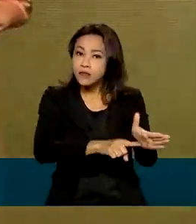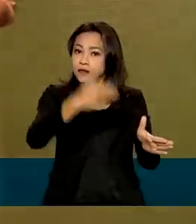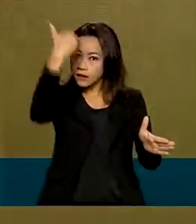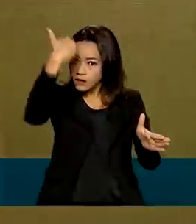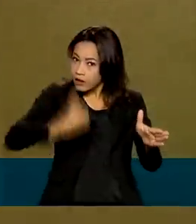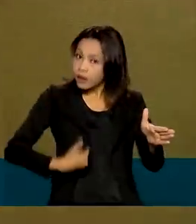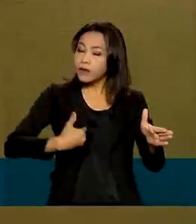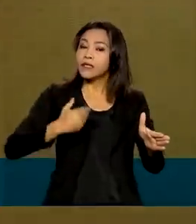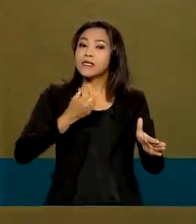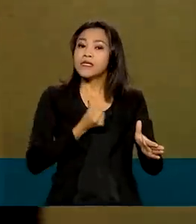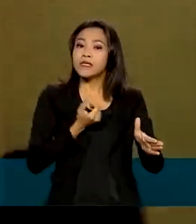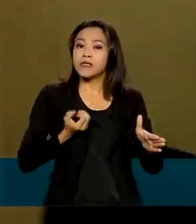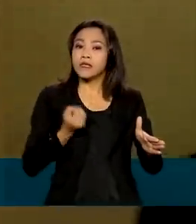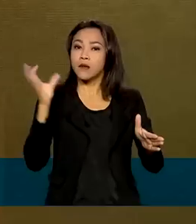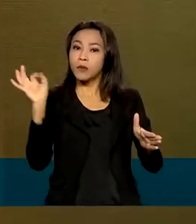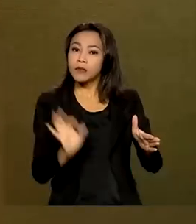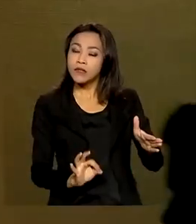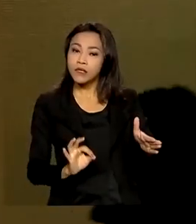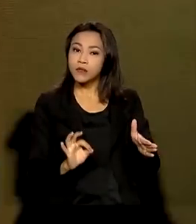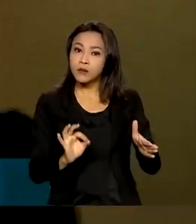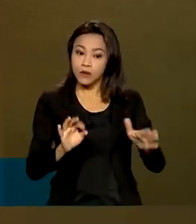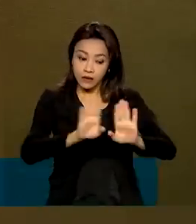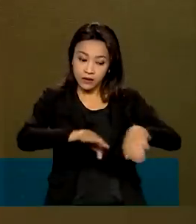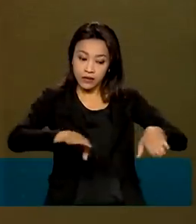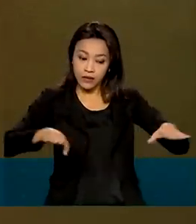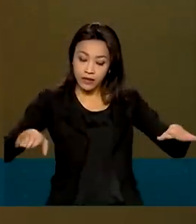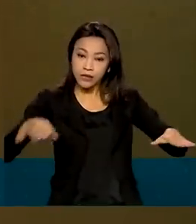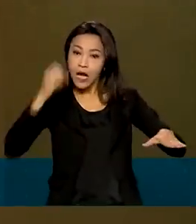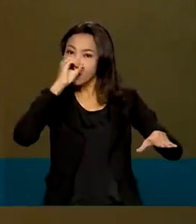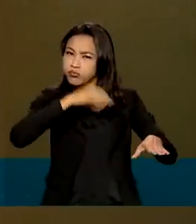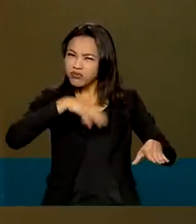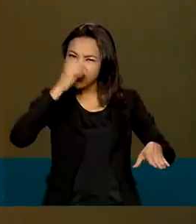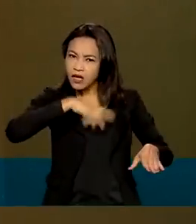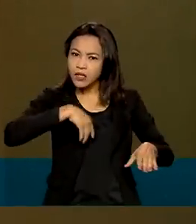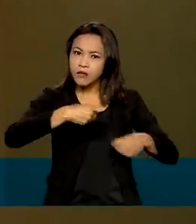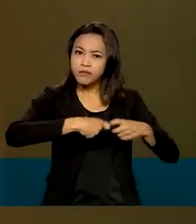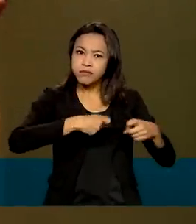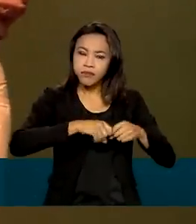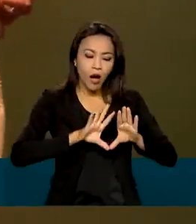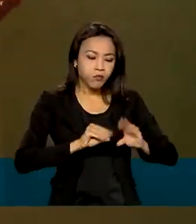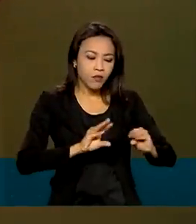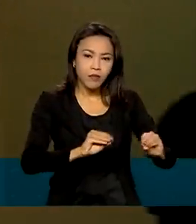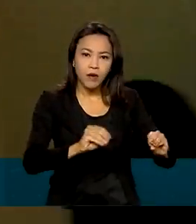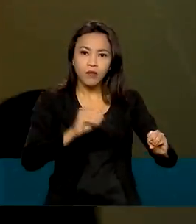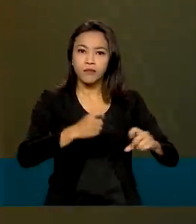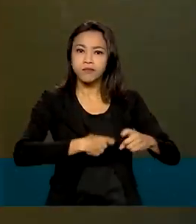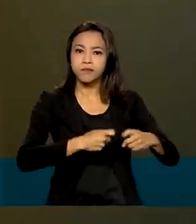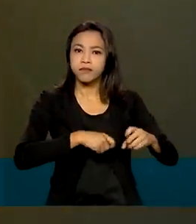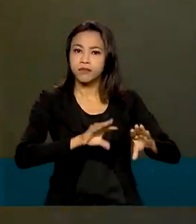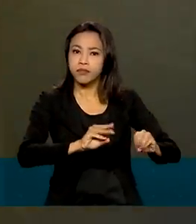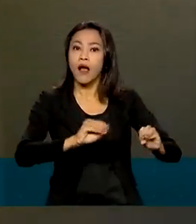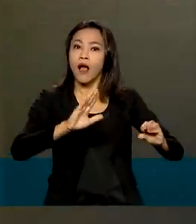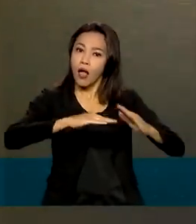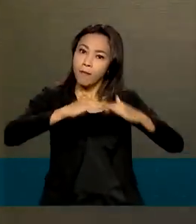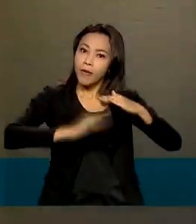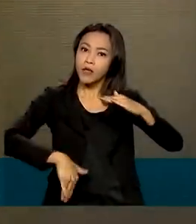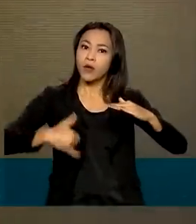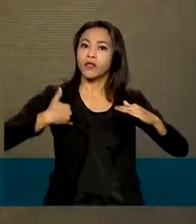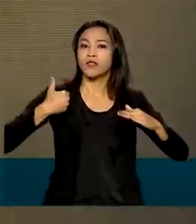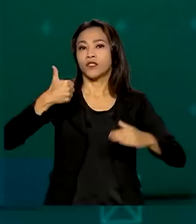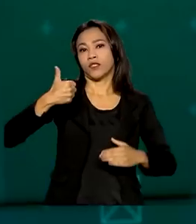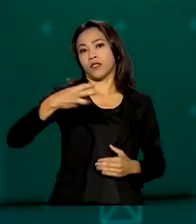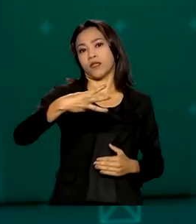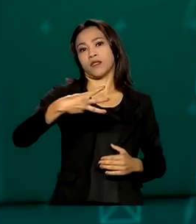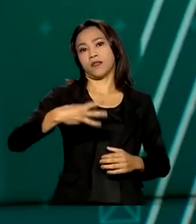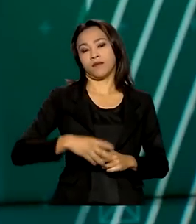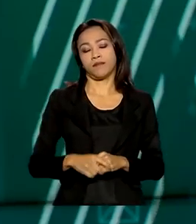que 60% das crianças abusadas sexualmente são crianças menores de 13 anos.